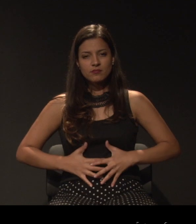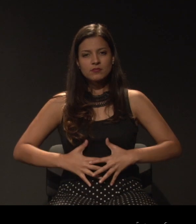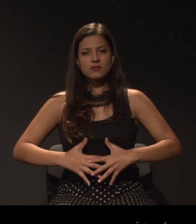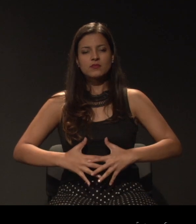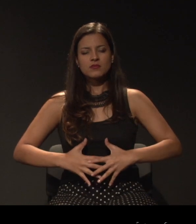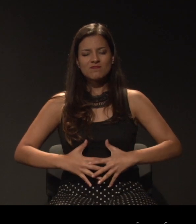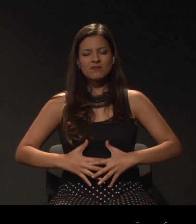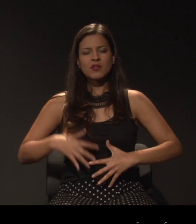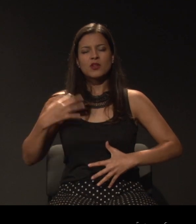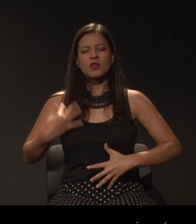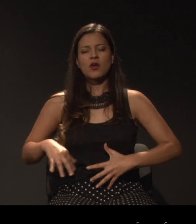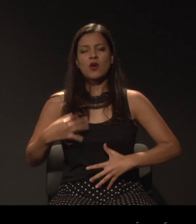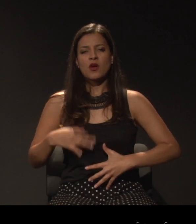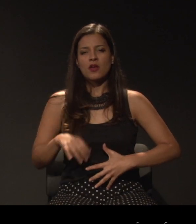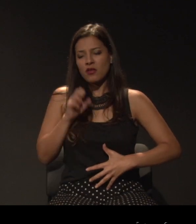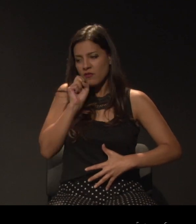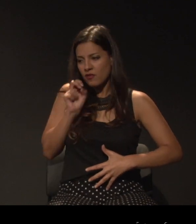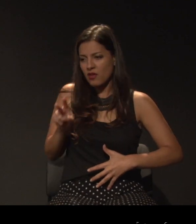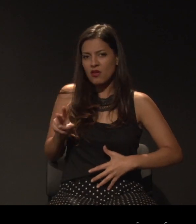Vê seu filho morrer.